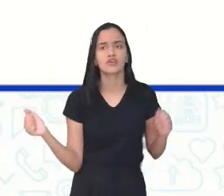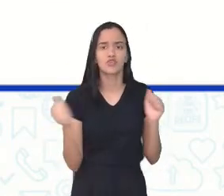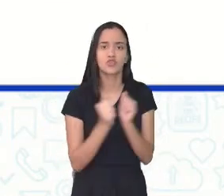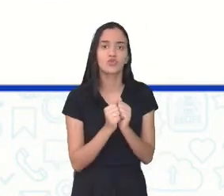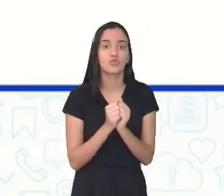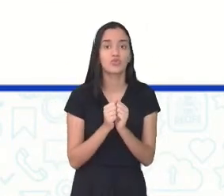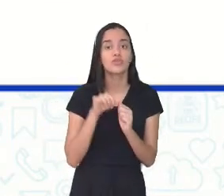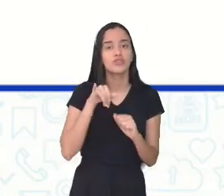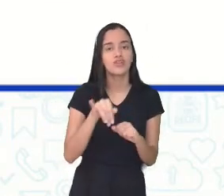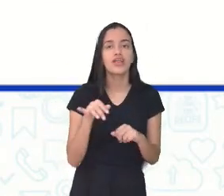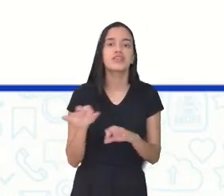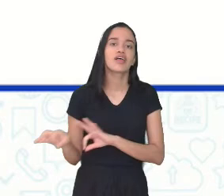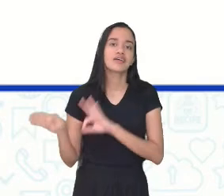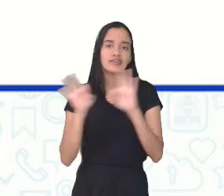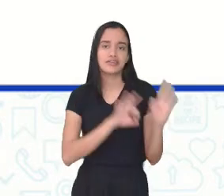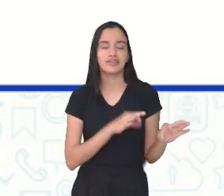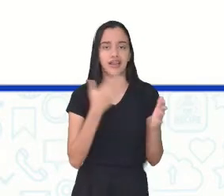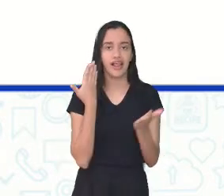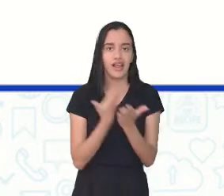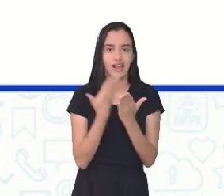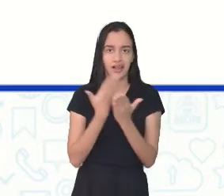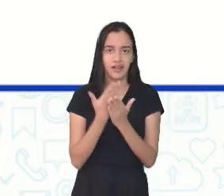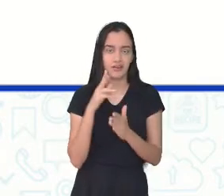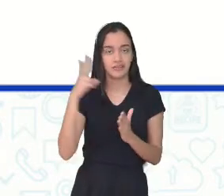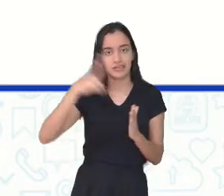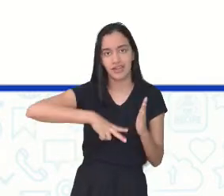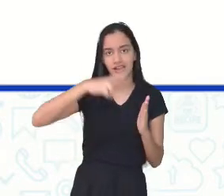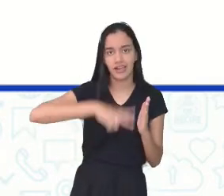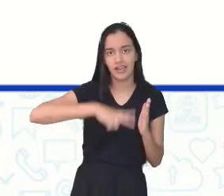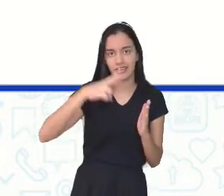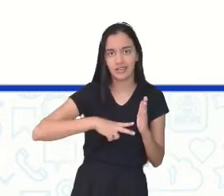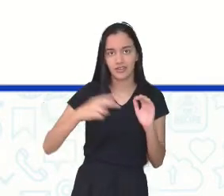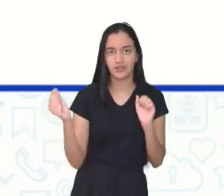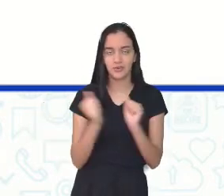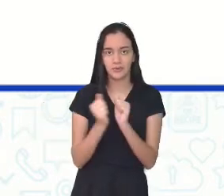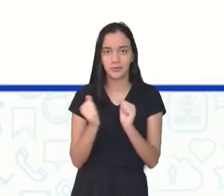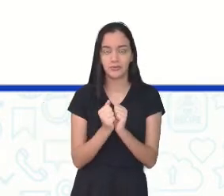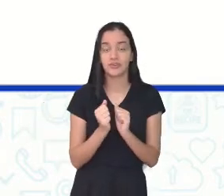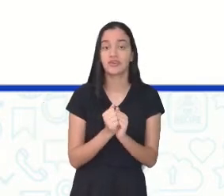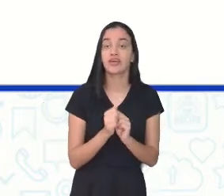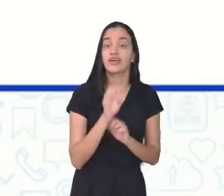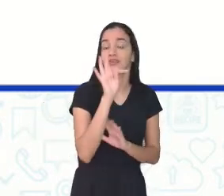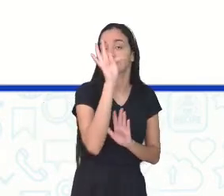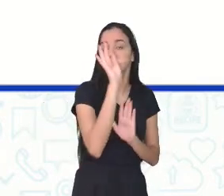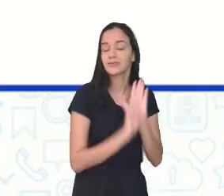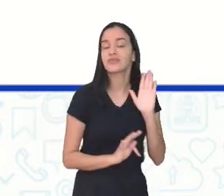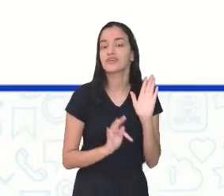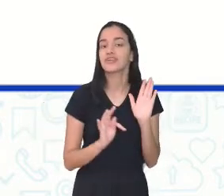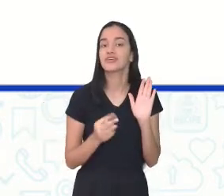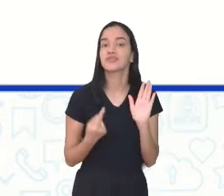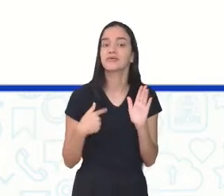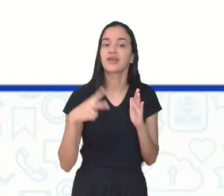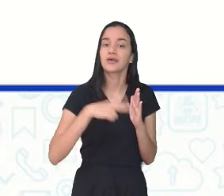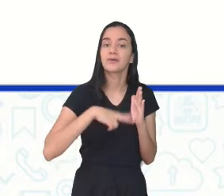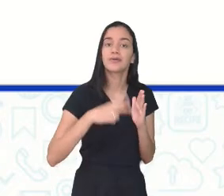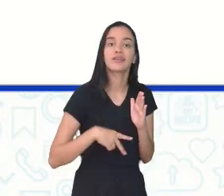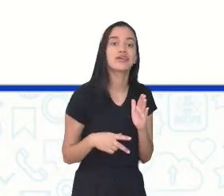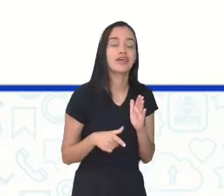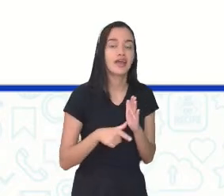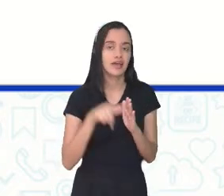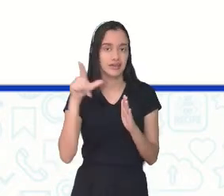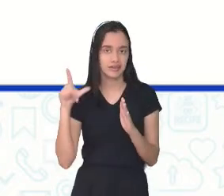Se você está assistindo a aula, não é? Você lê aí junto comigo. E o texto lido, não é? Que eu li anteriormente,